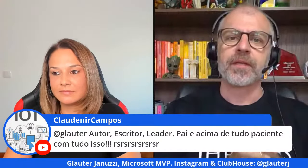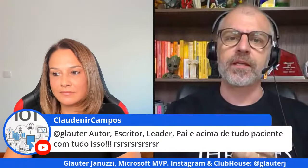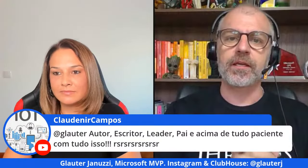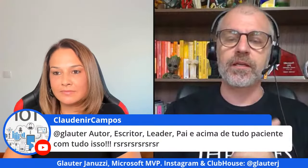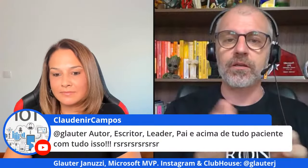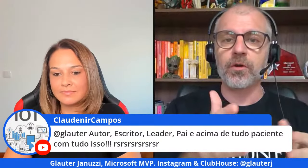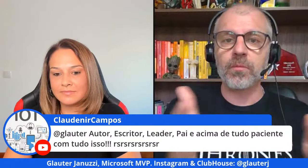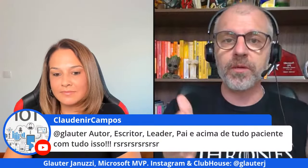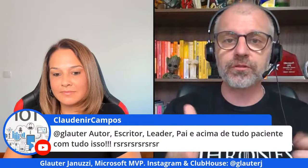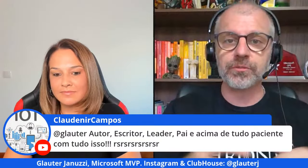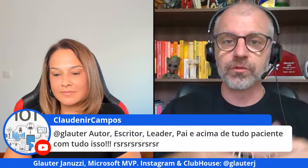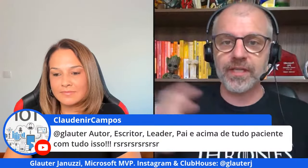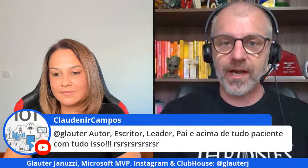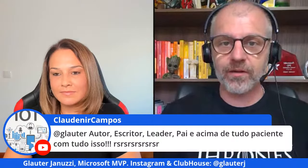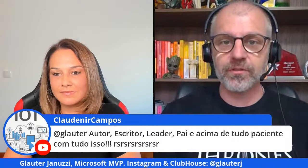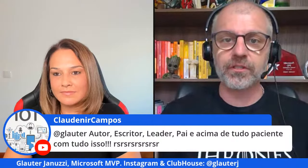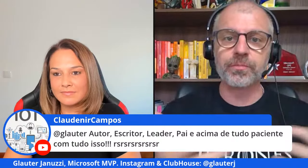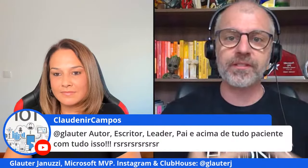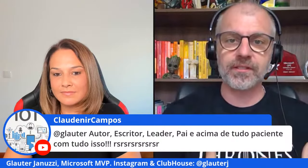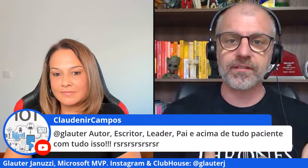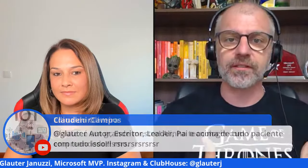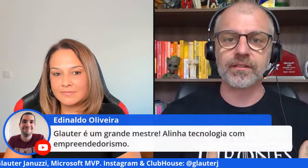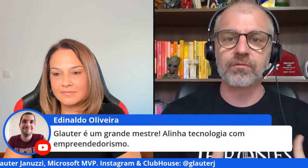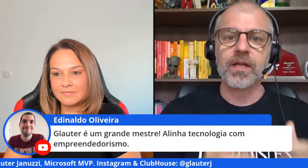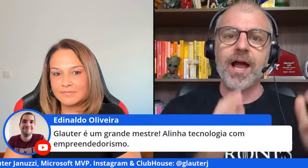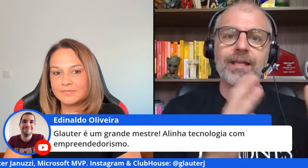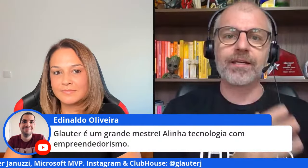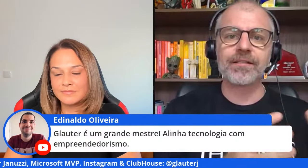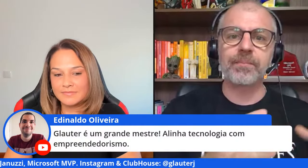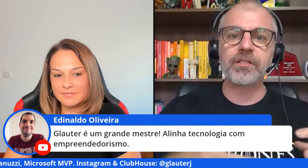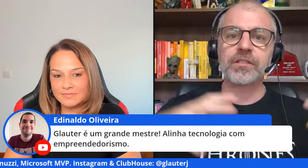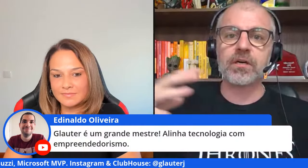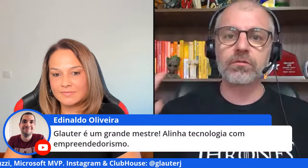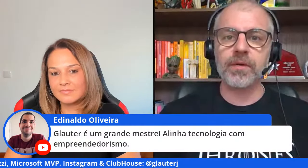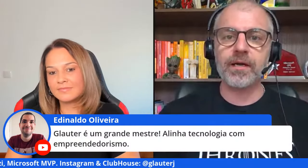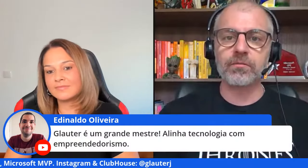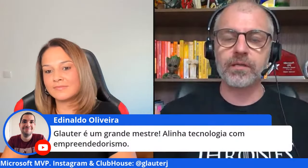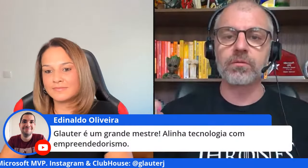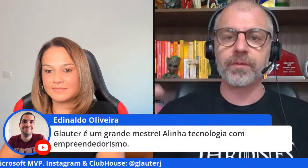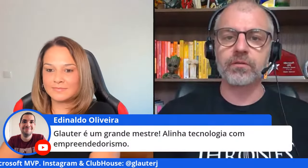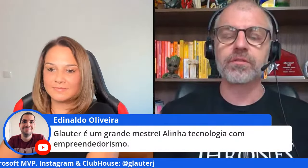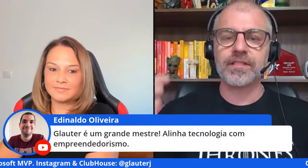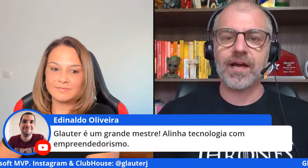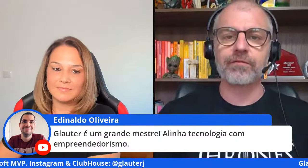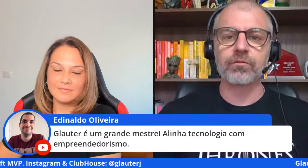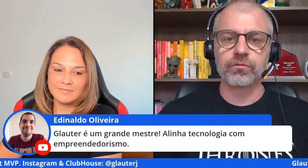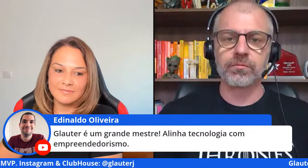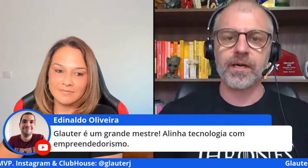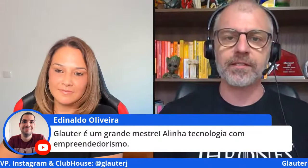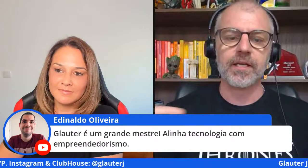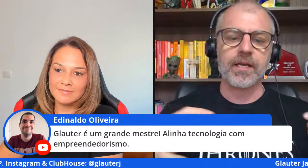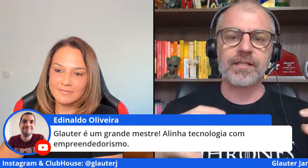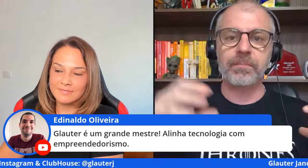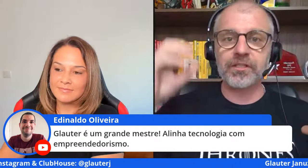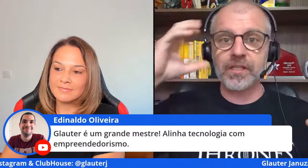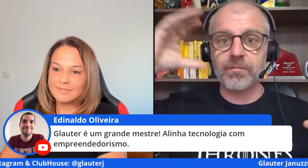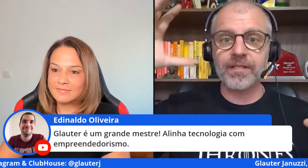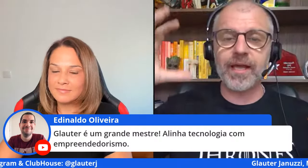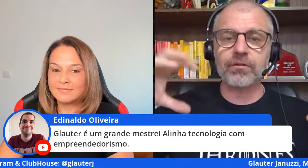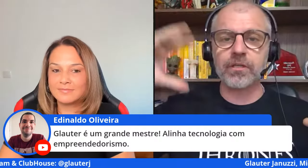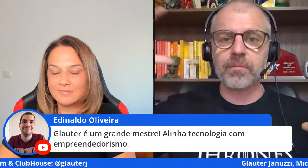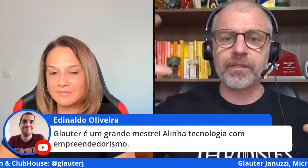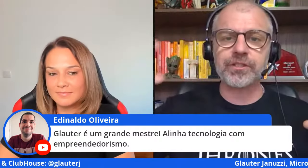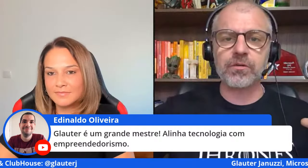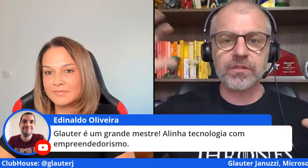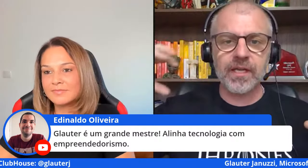aí e o melhor momento de mudar é quando você não precisa então aqueles de repente estão num emprego estável e tudo mais e de repente tem